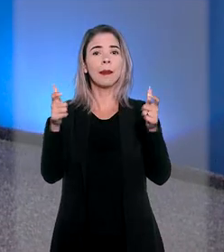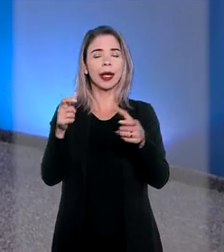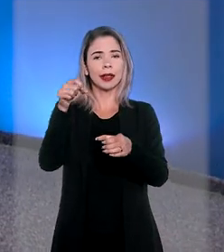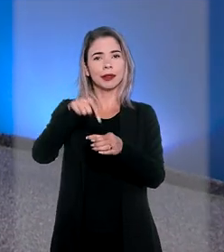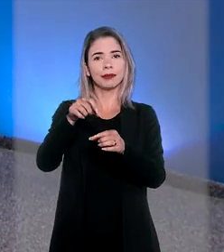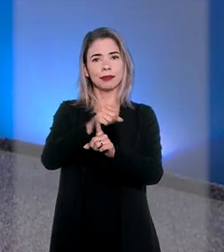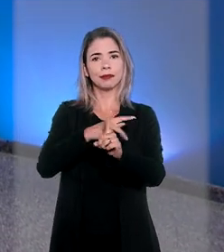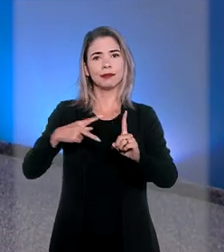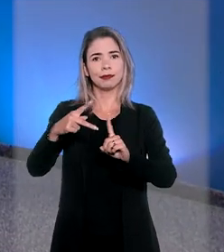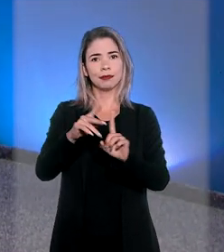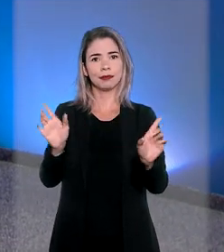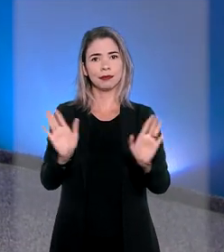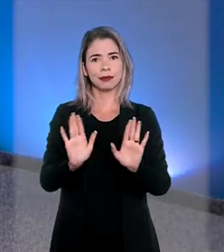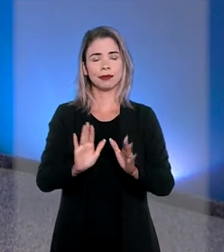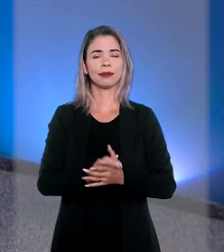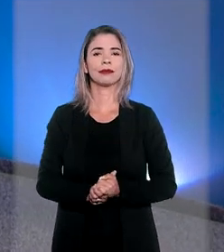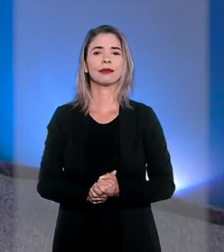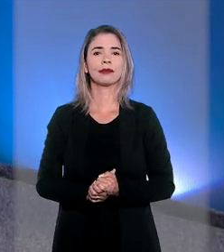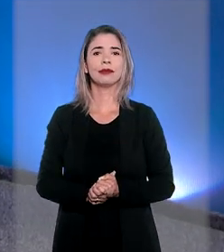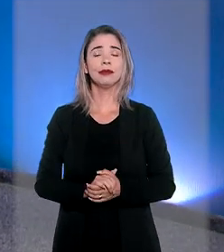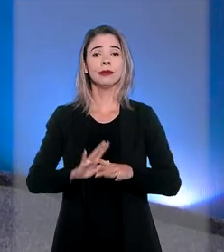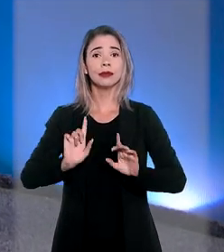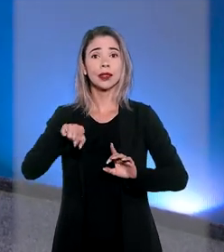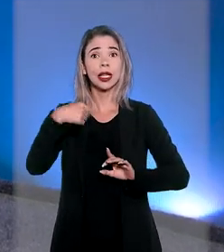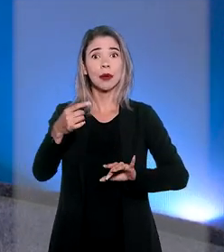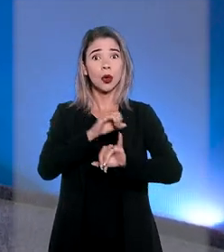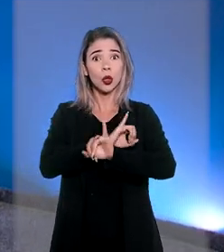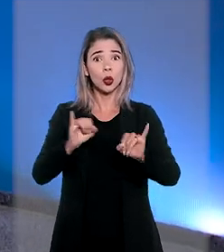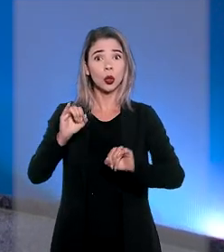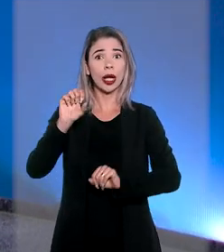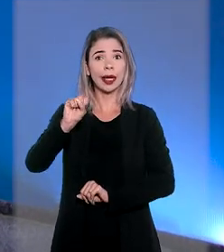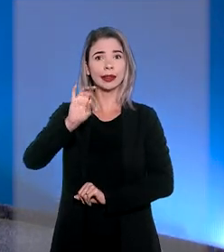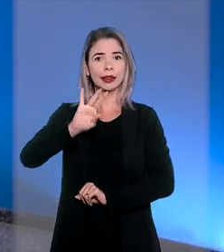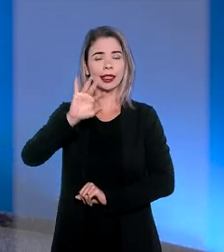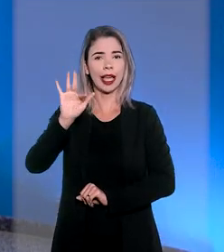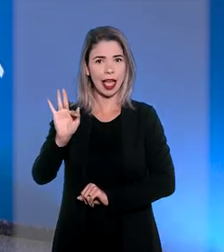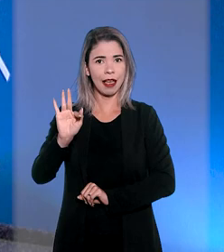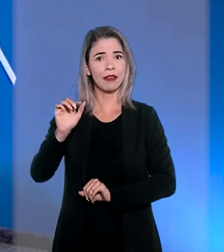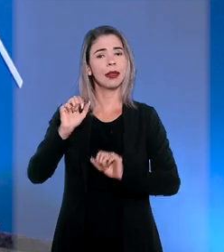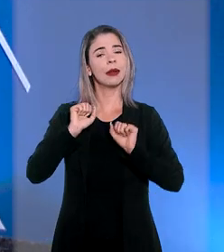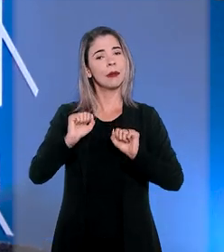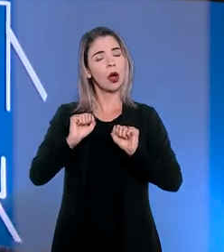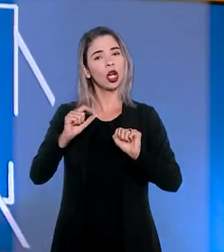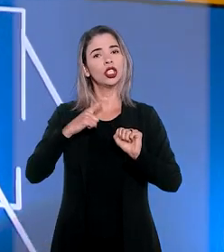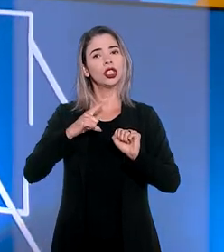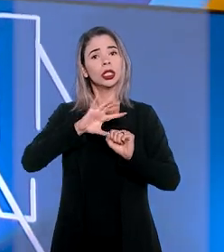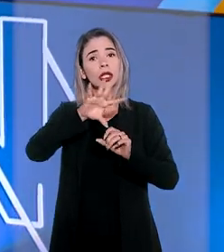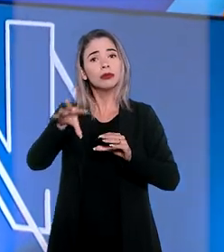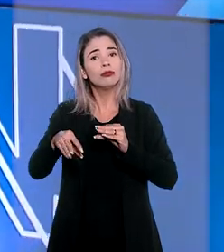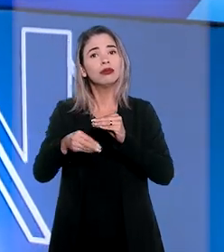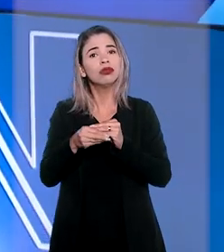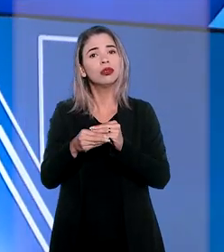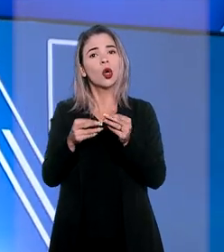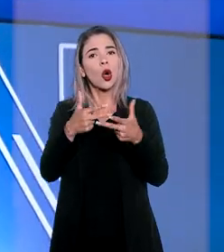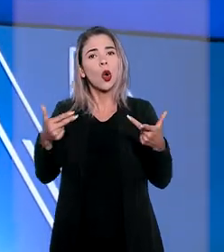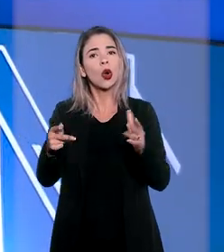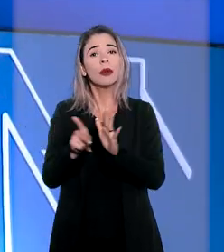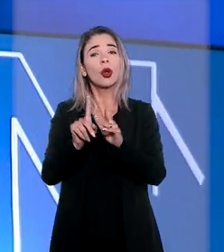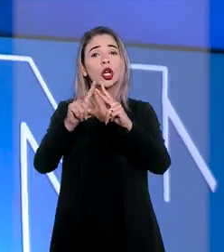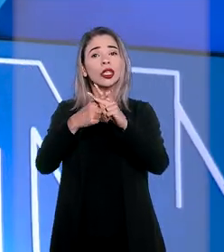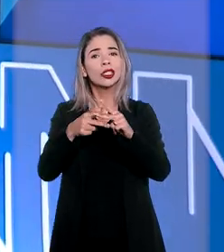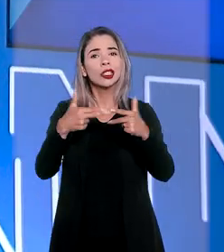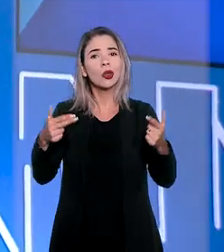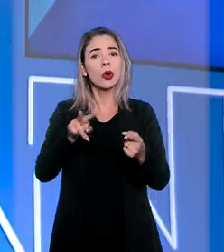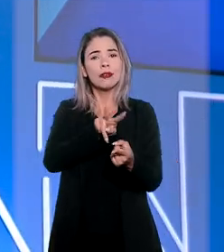Após precedente do STF, juiz pode proferir nova decisão em inventário não concluído para ajustar